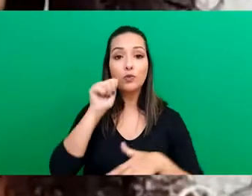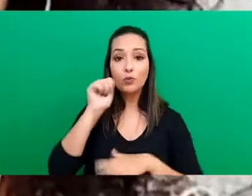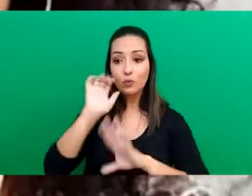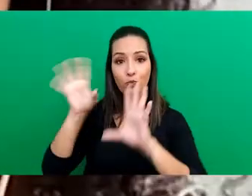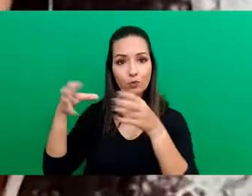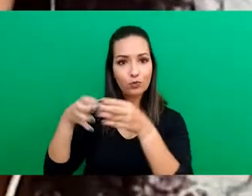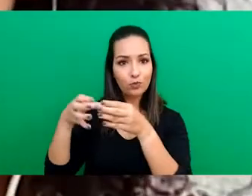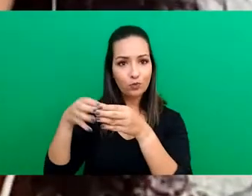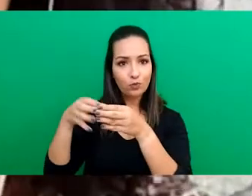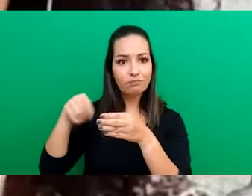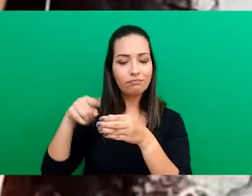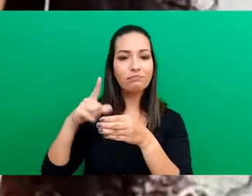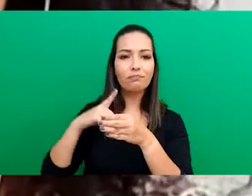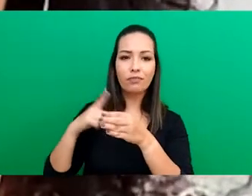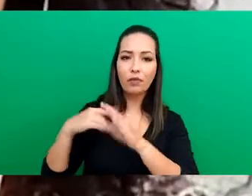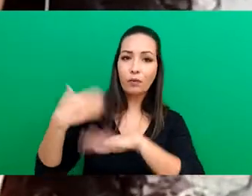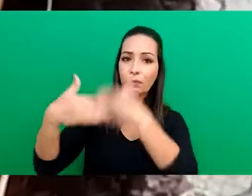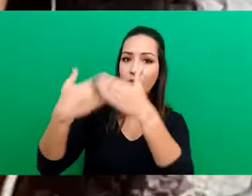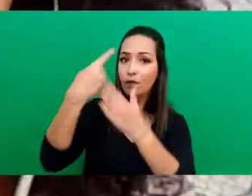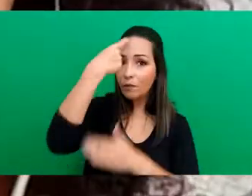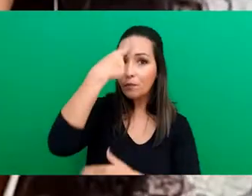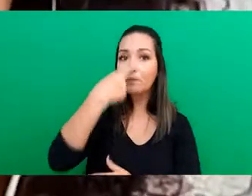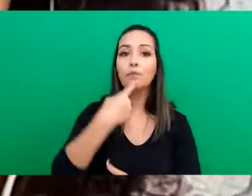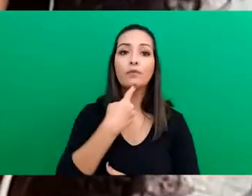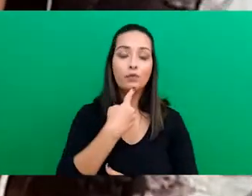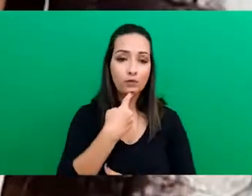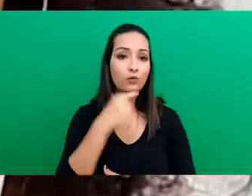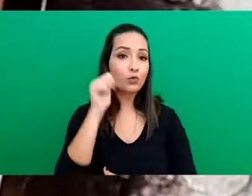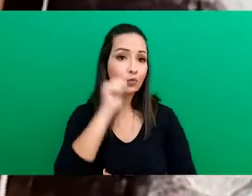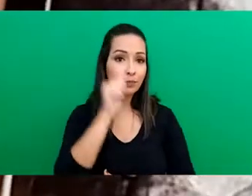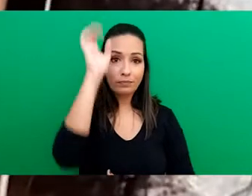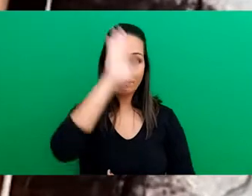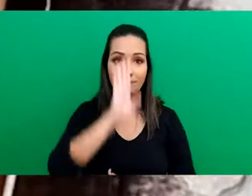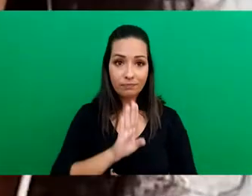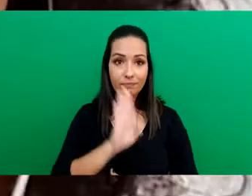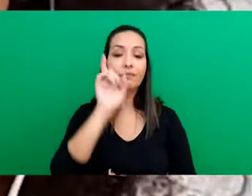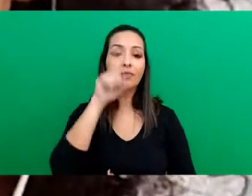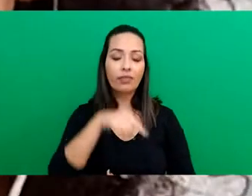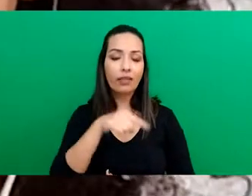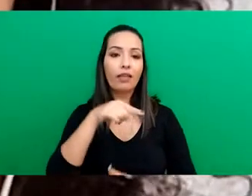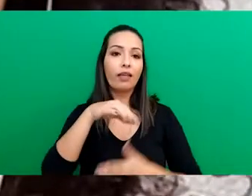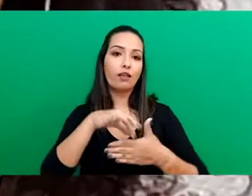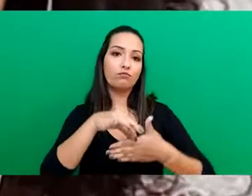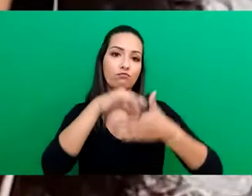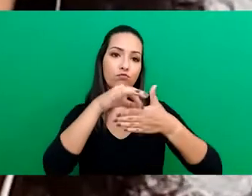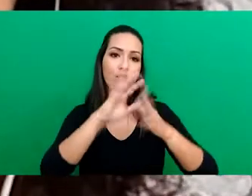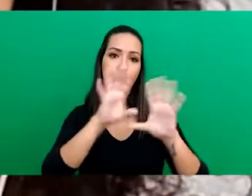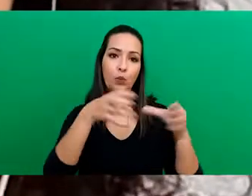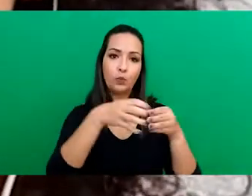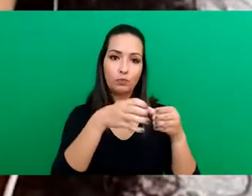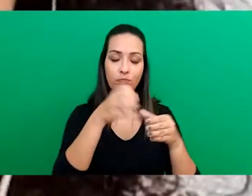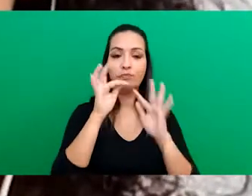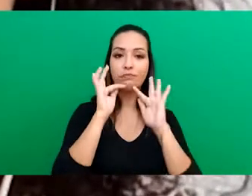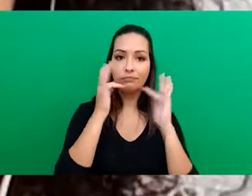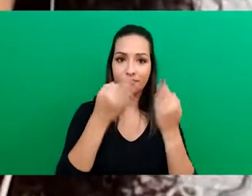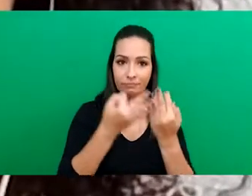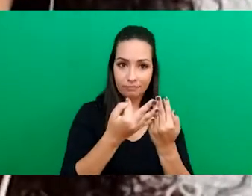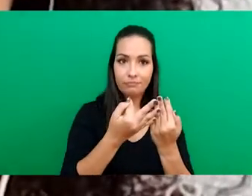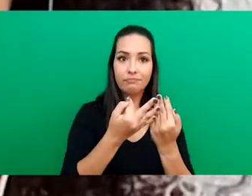refletem um processo de perfil de mulheres brasileiras, são mulheres chefes de família. Então, elas